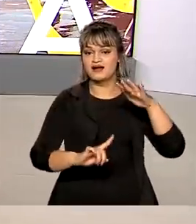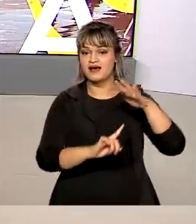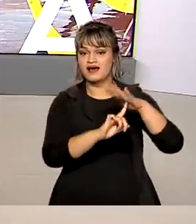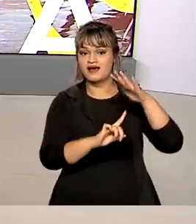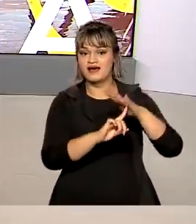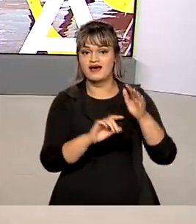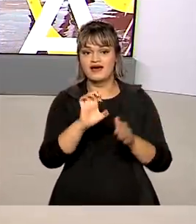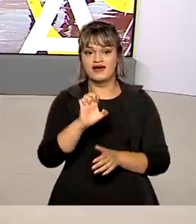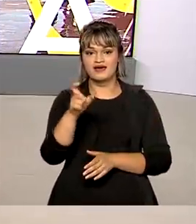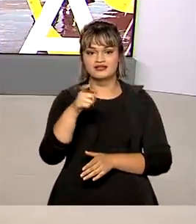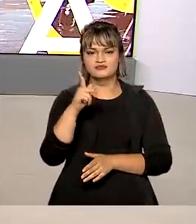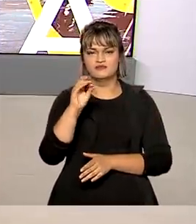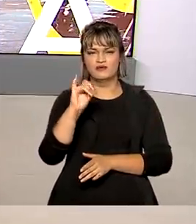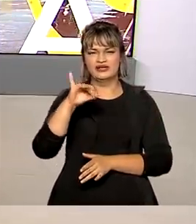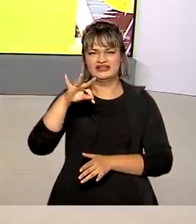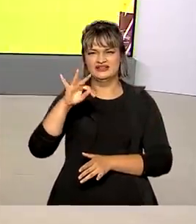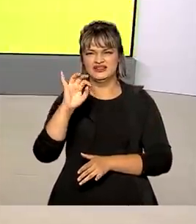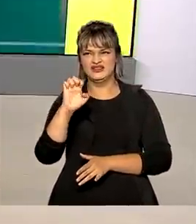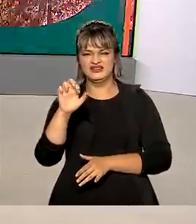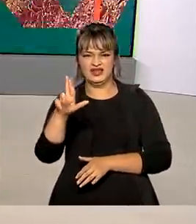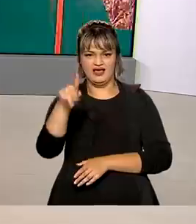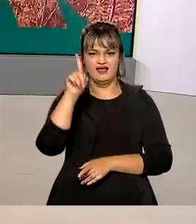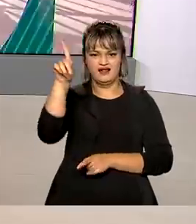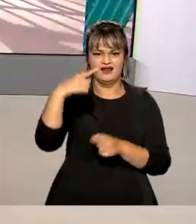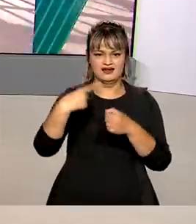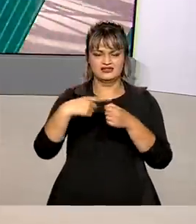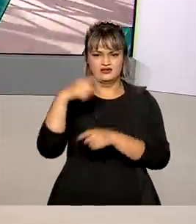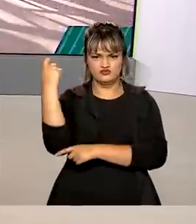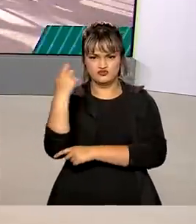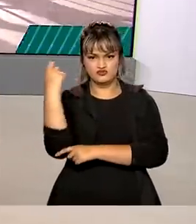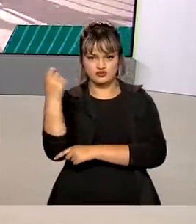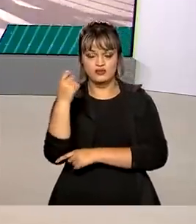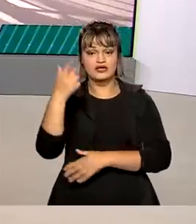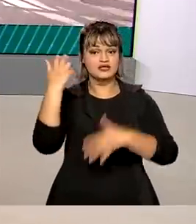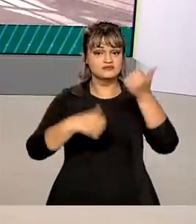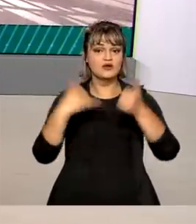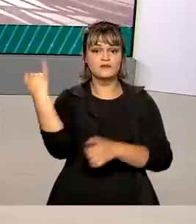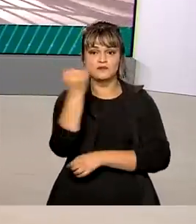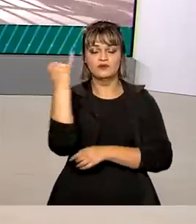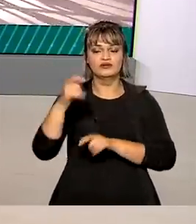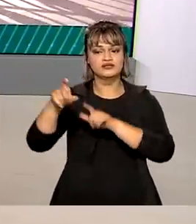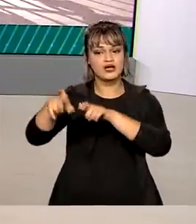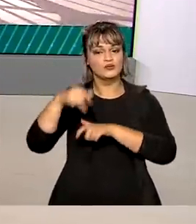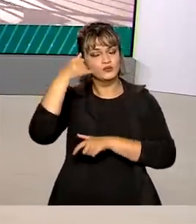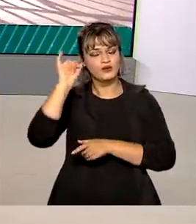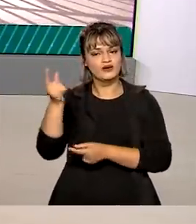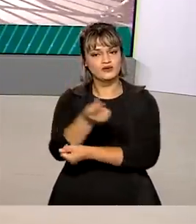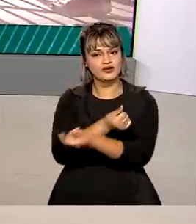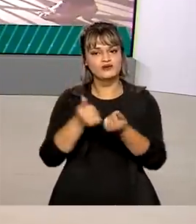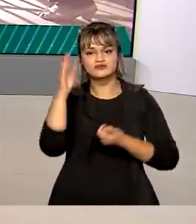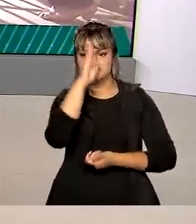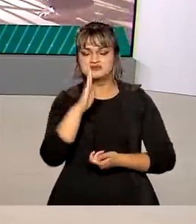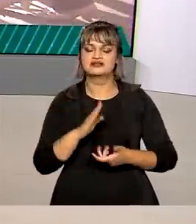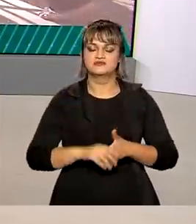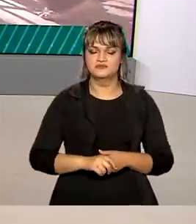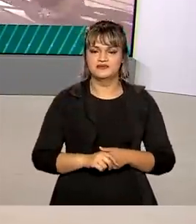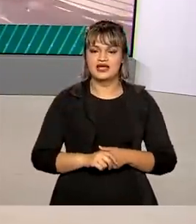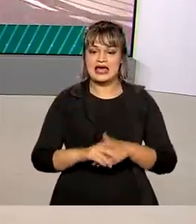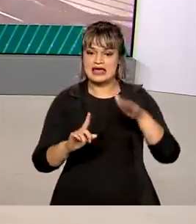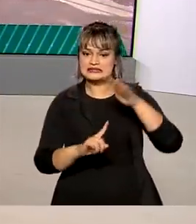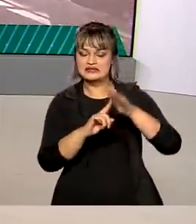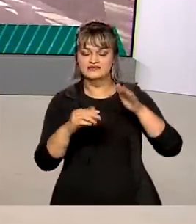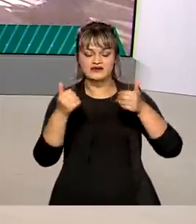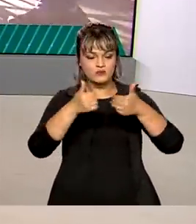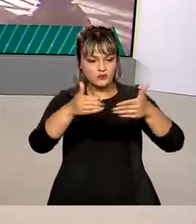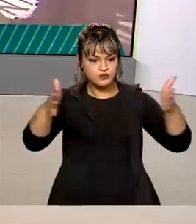Expo Inter em Esteio, no Rio Grande do Sul, e reforçou a importância do agronegócio para o país. Essa é a maior feira